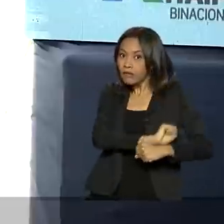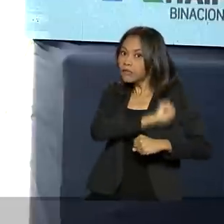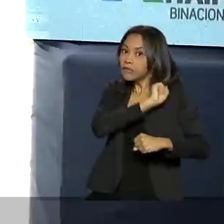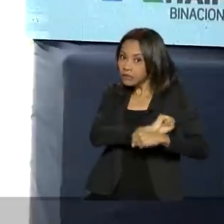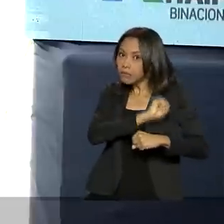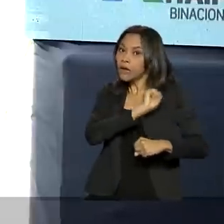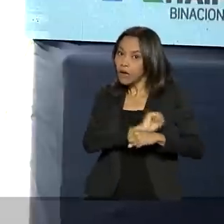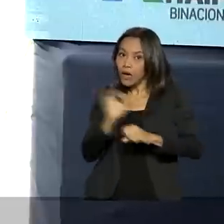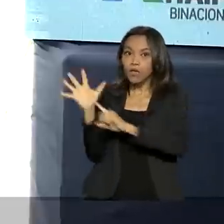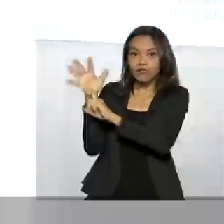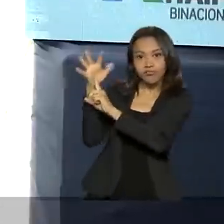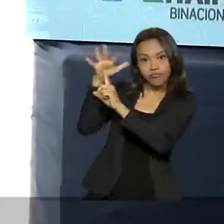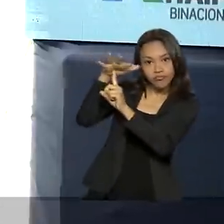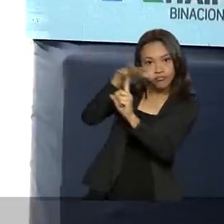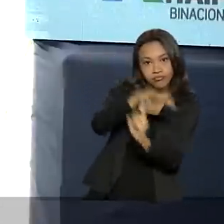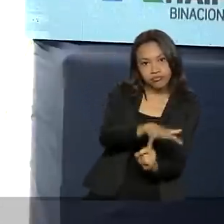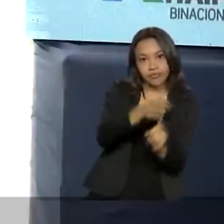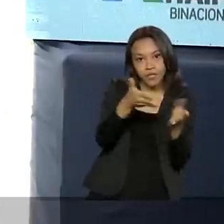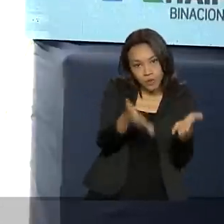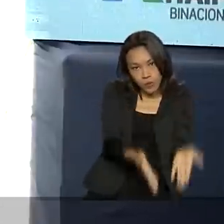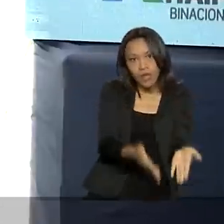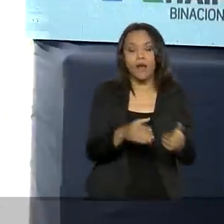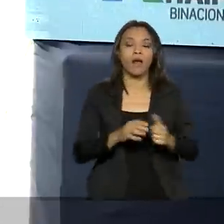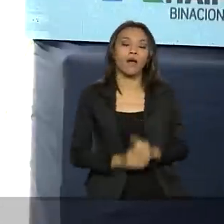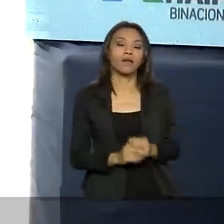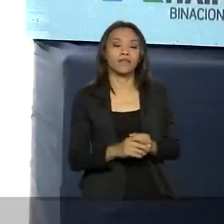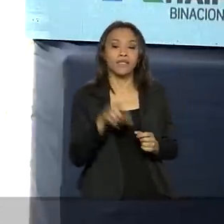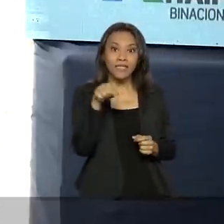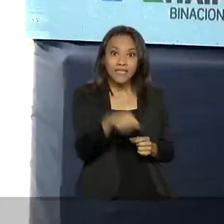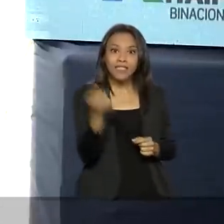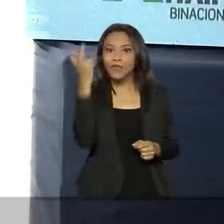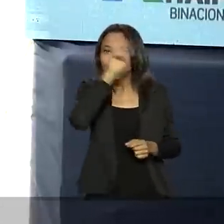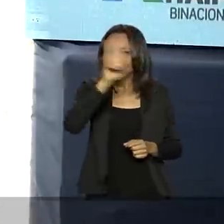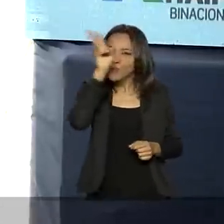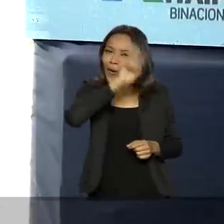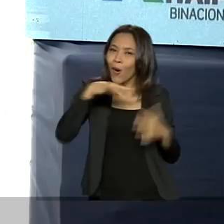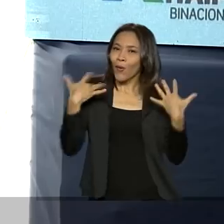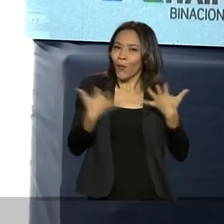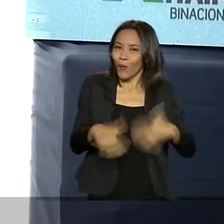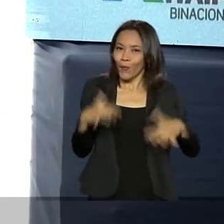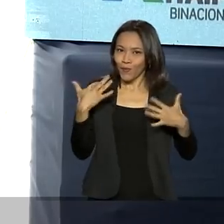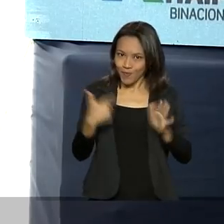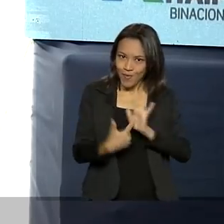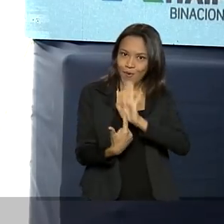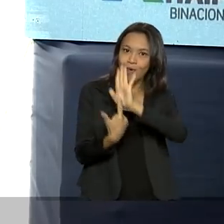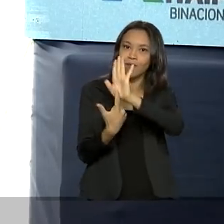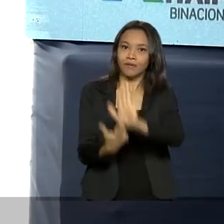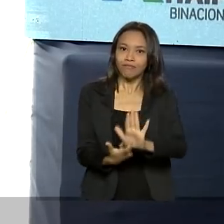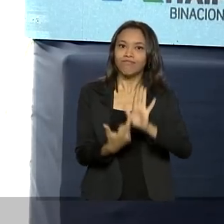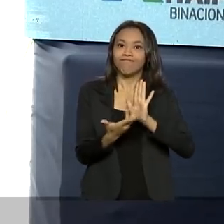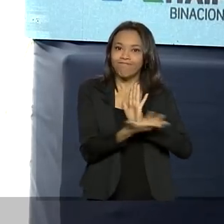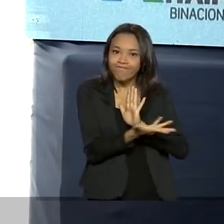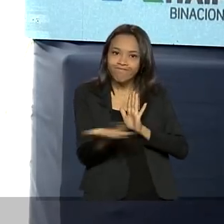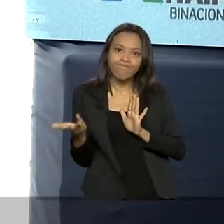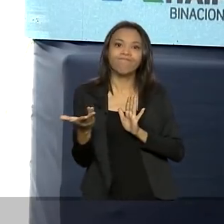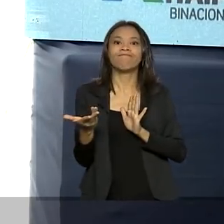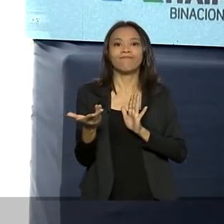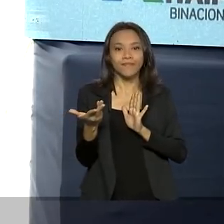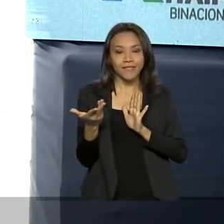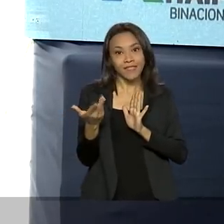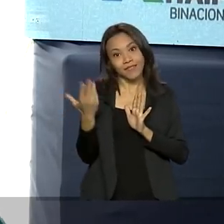helicópteros para trazer aqui, neste dia histórico para nossos povos. E